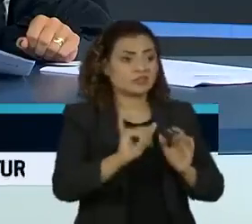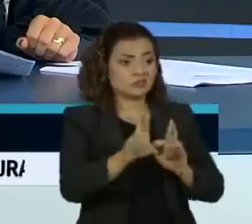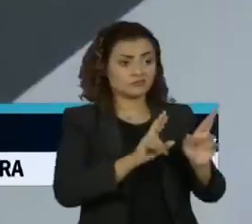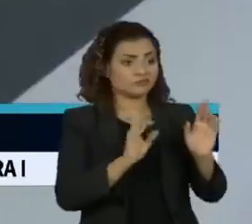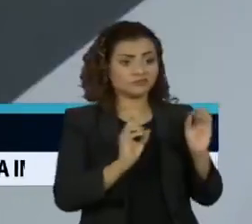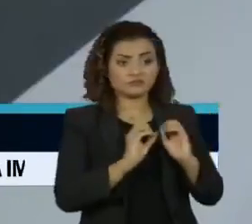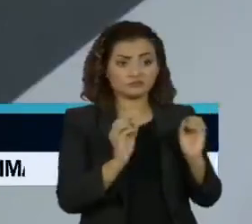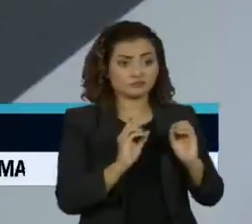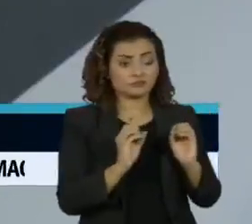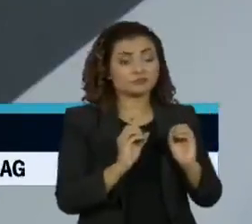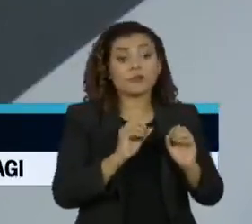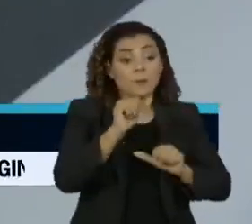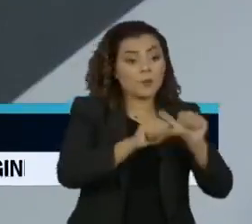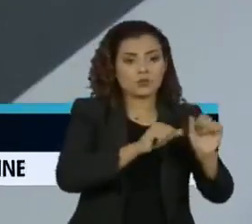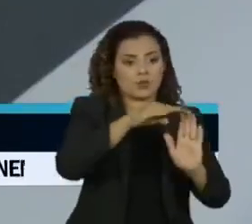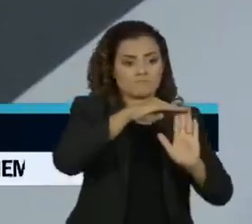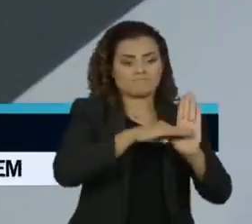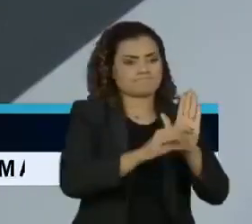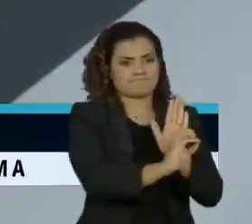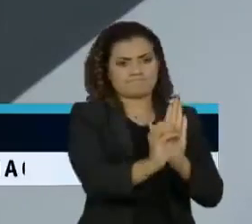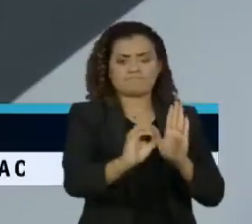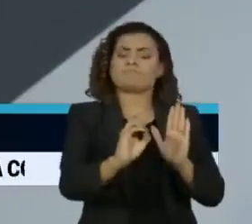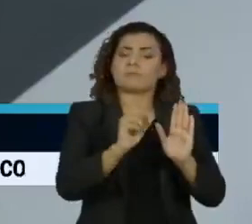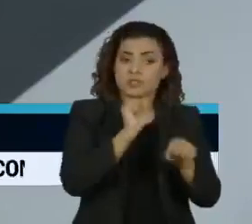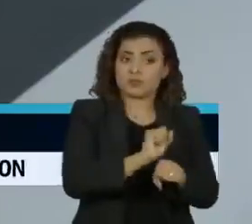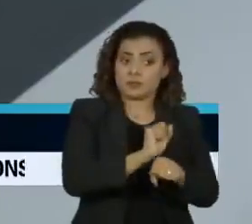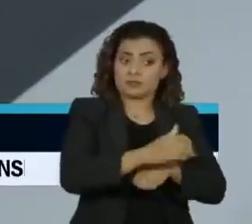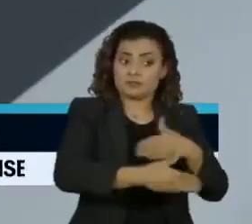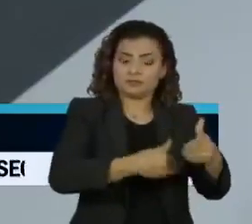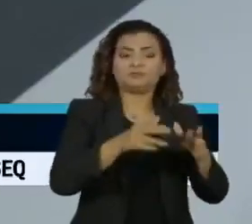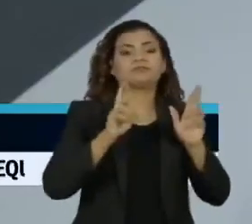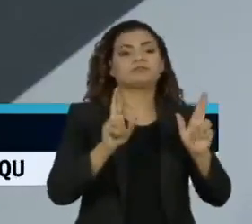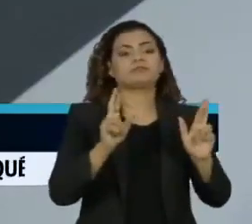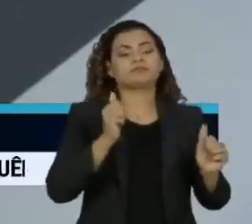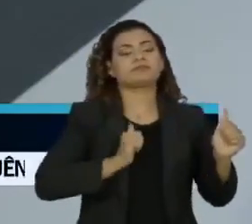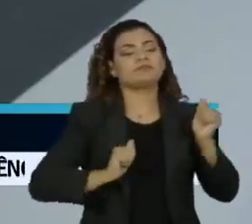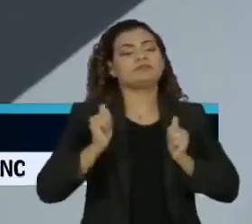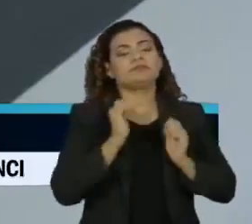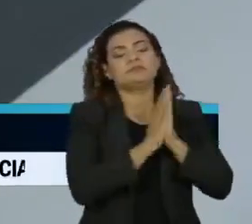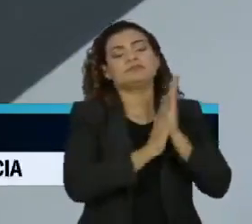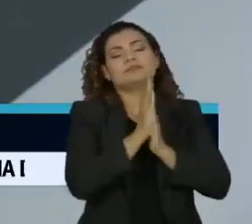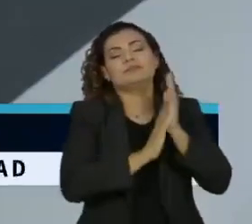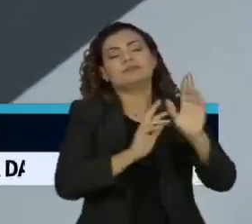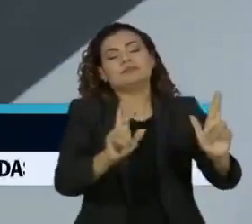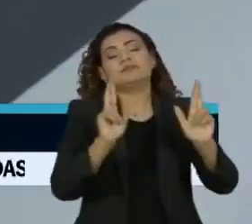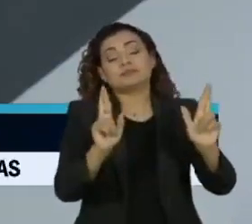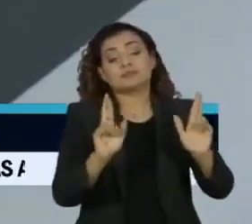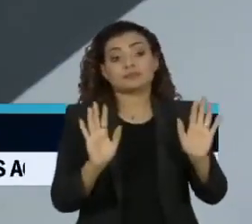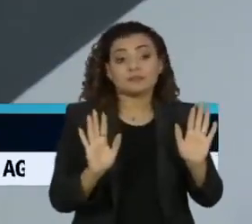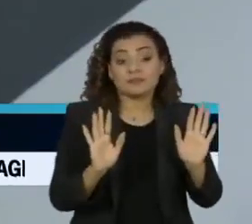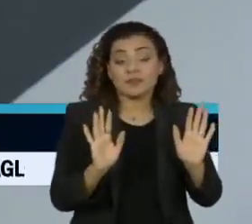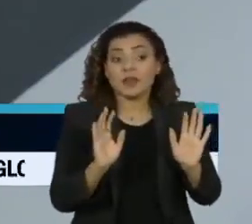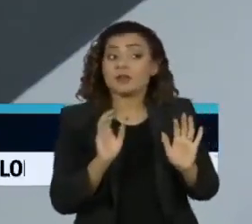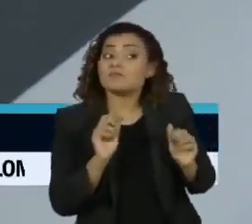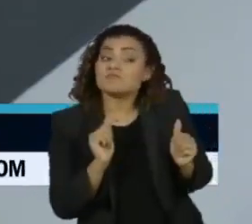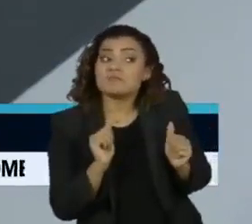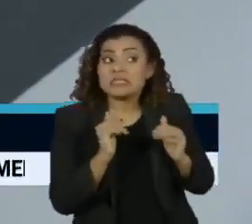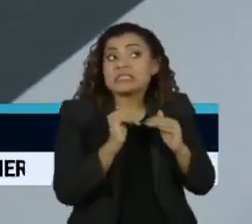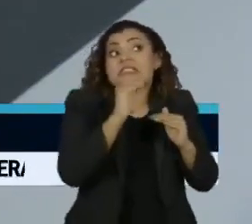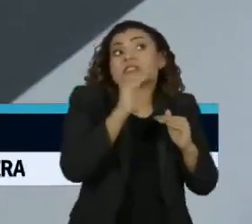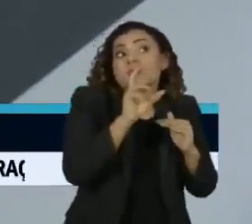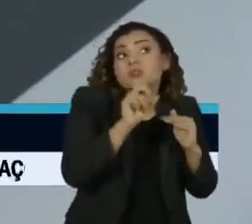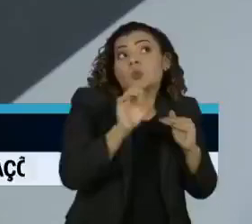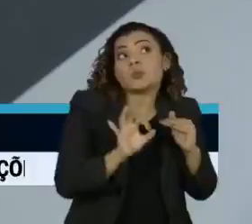não vai mudar o cronograma, tudo bem, mas estamos com aquela expectativa de sabermos se, tá bom, que acima de